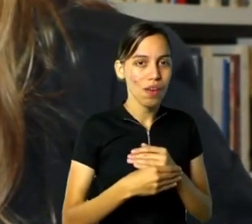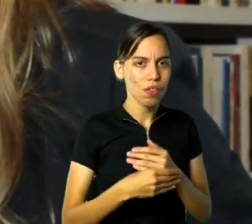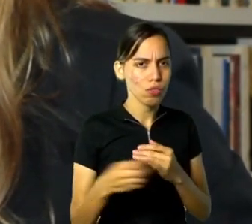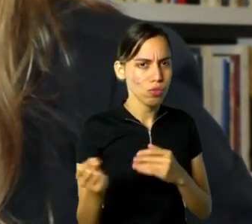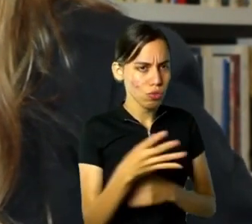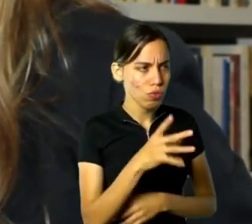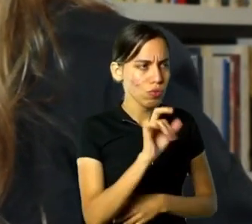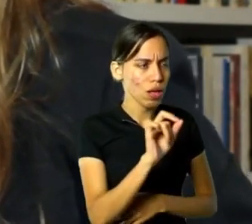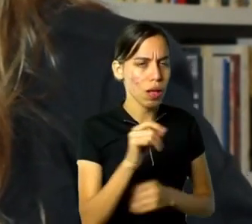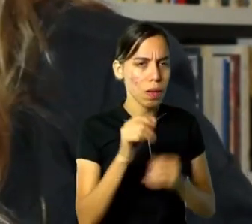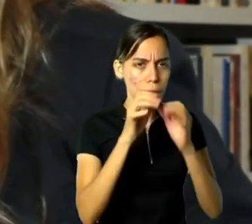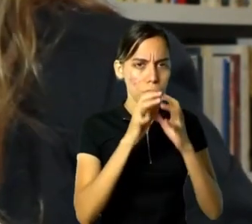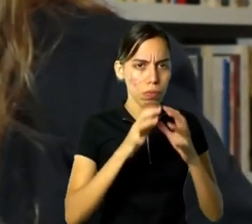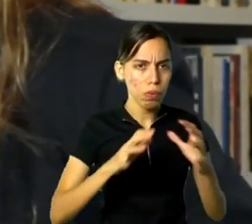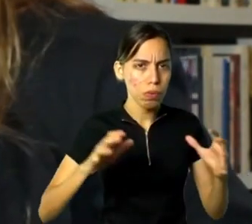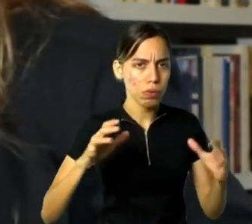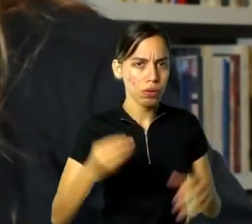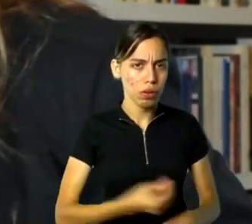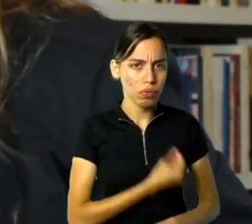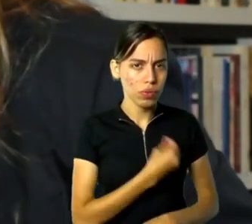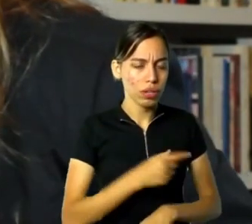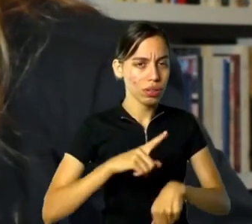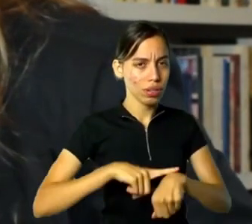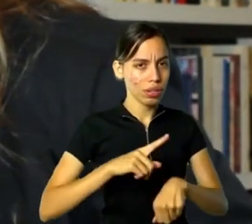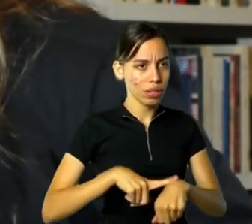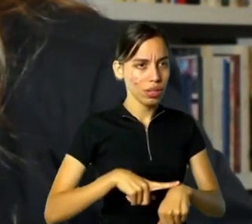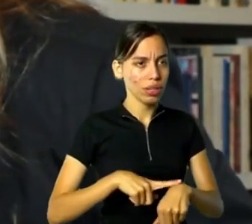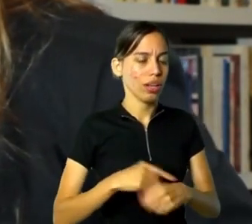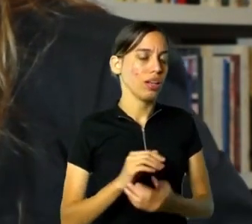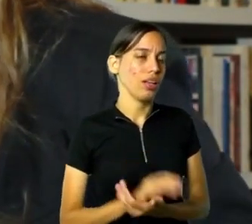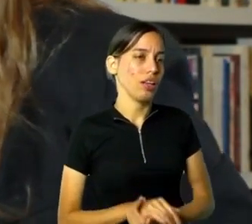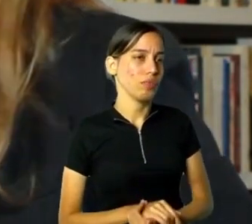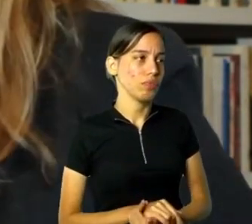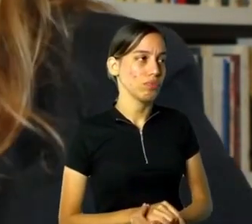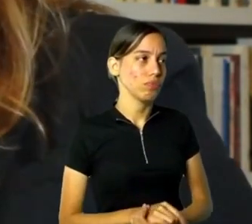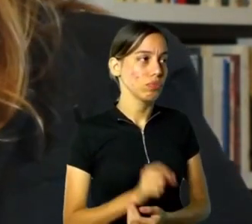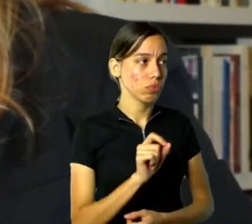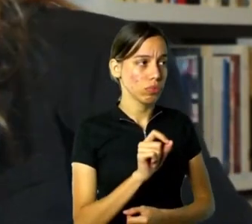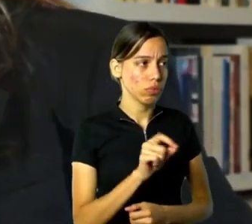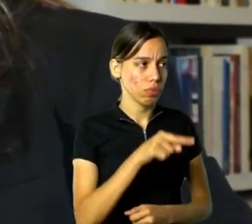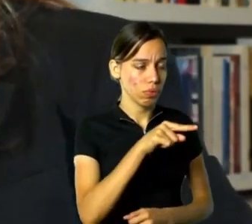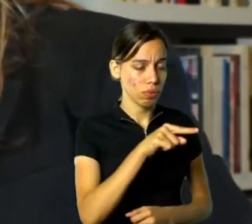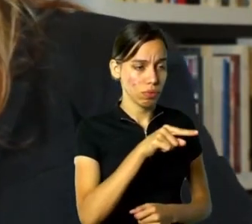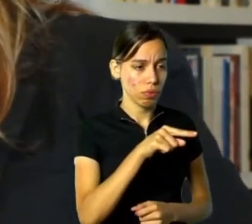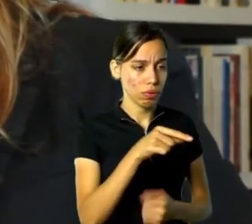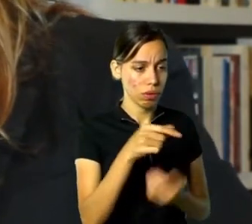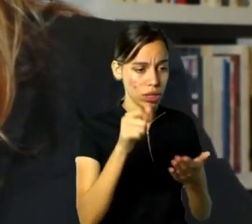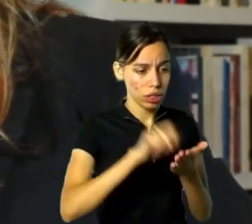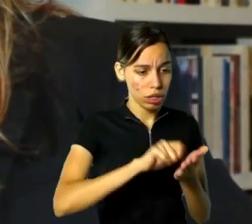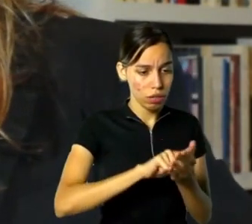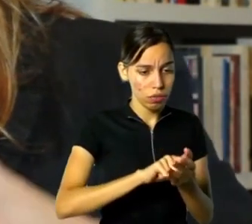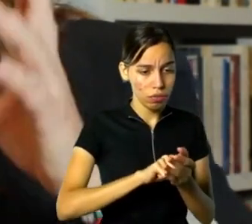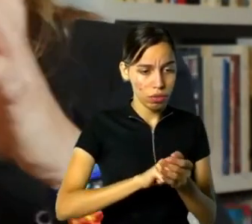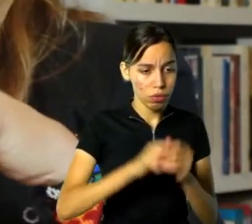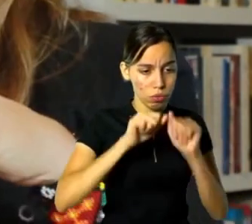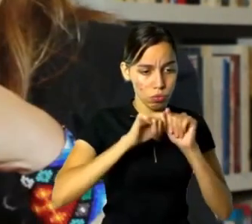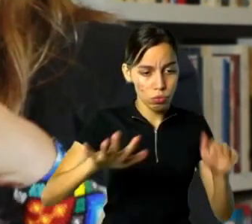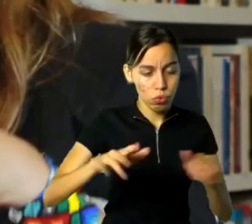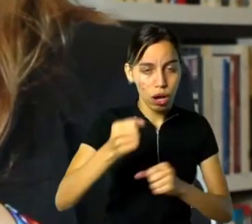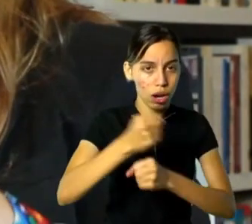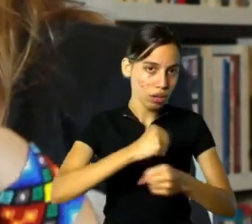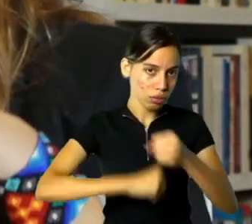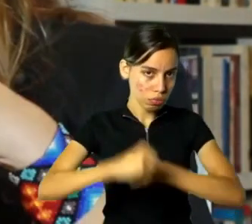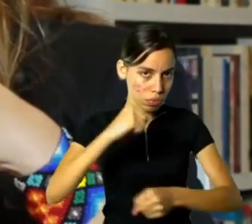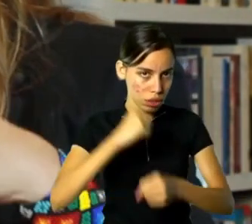Novos Caminhos para as Artes em Minas e no Brasil, que foi lançada no ano passado, em 2021. E aí você planejou